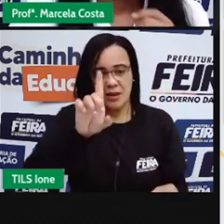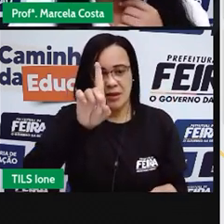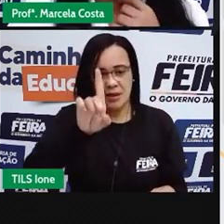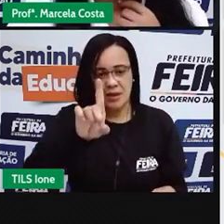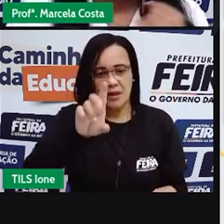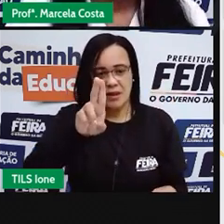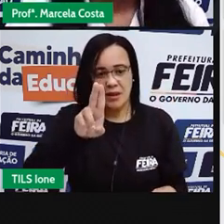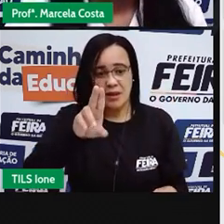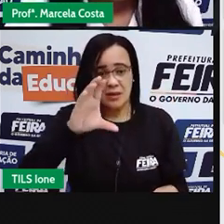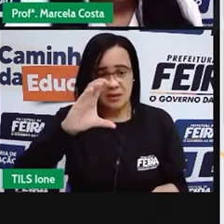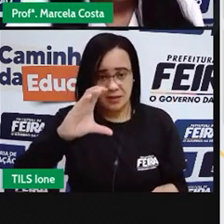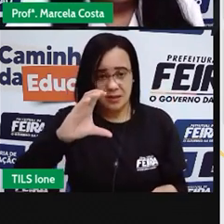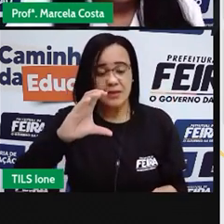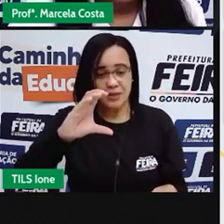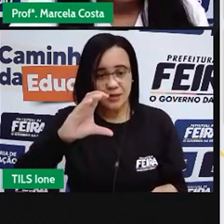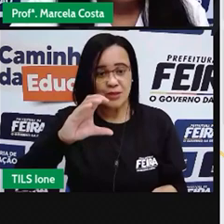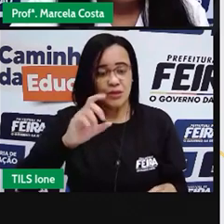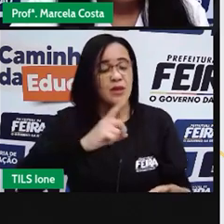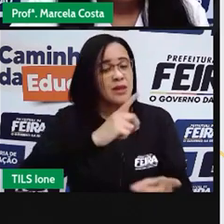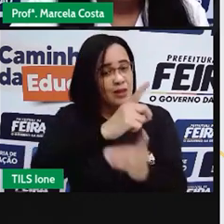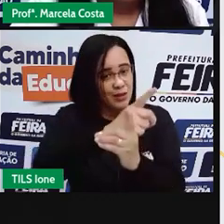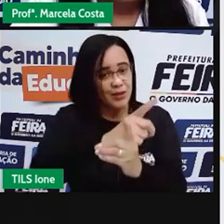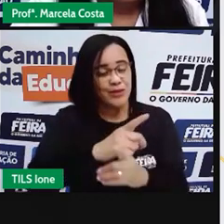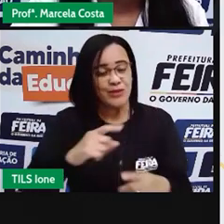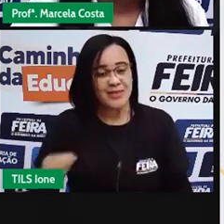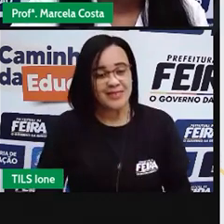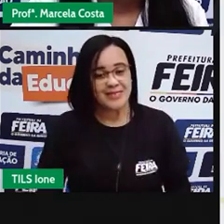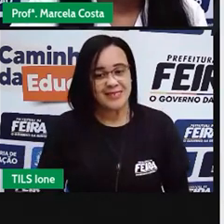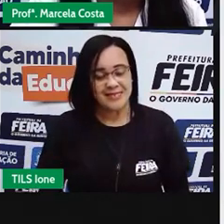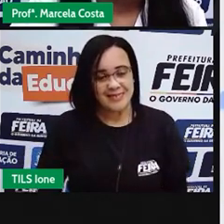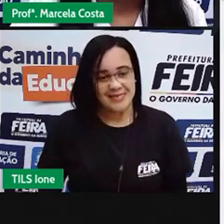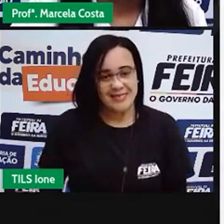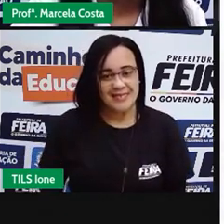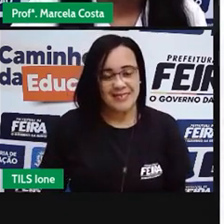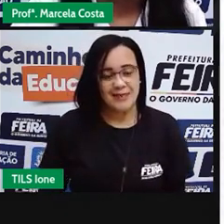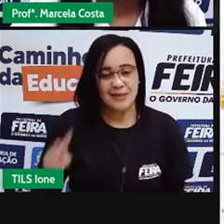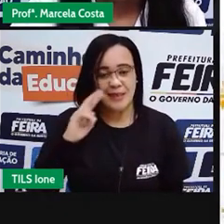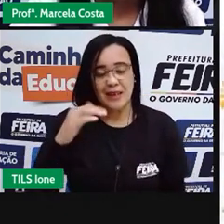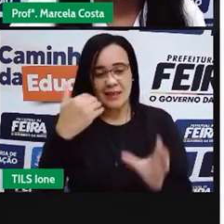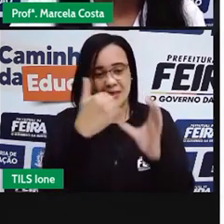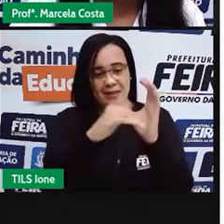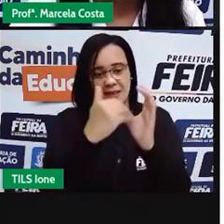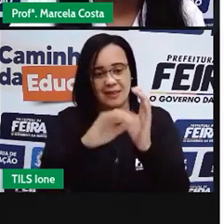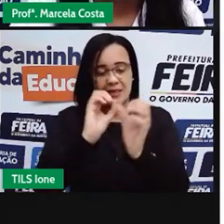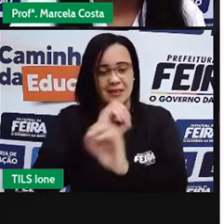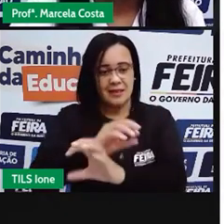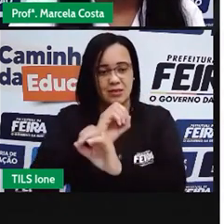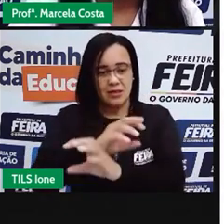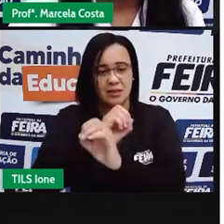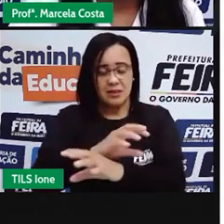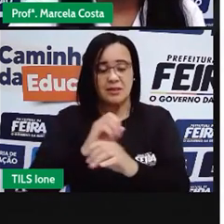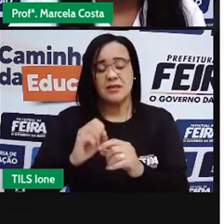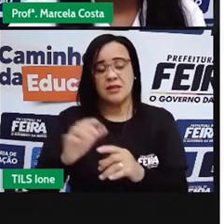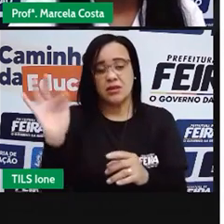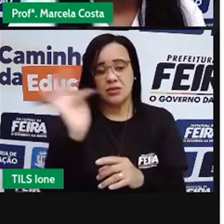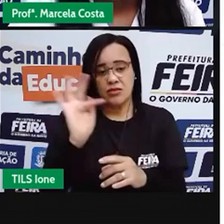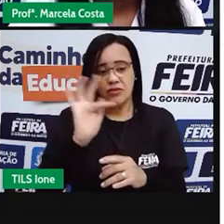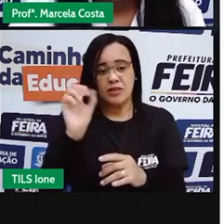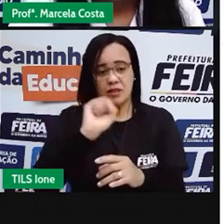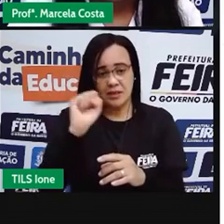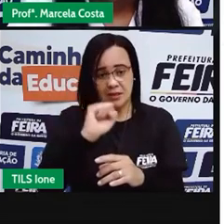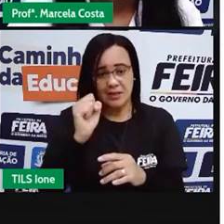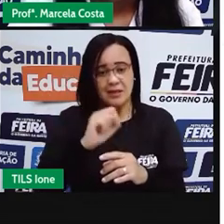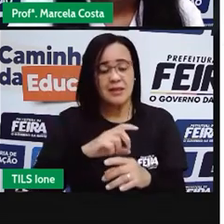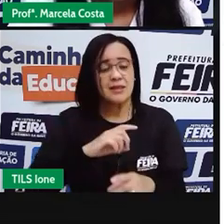da Preparia Municipal de Educação do Cerebro de Santana. Vai ser o nosso local. E o aplicativo mostra aqui pra gente, ó, a